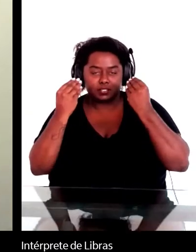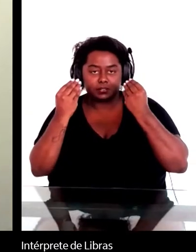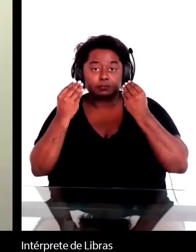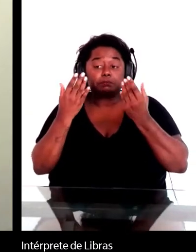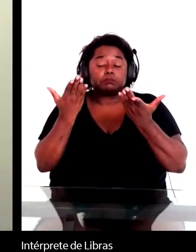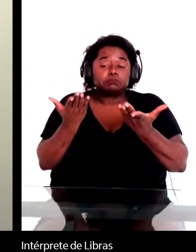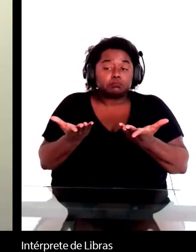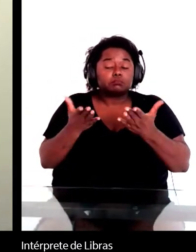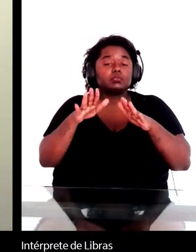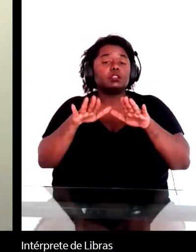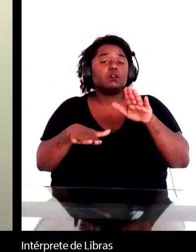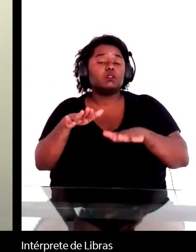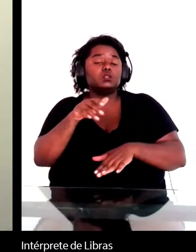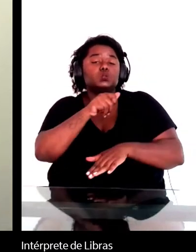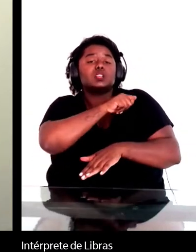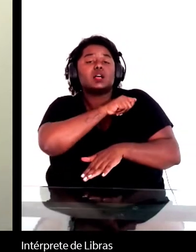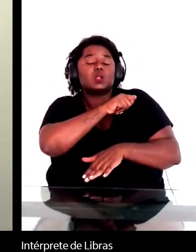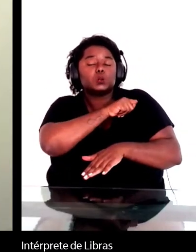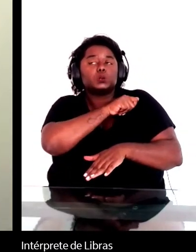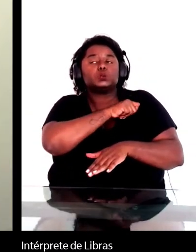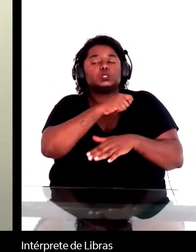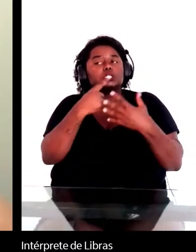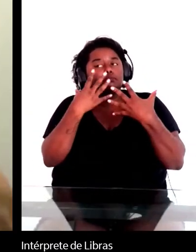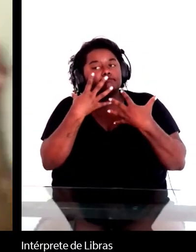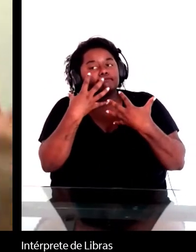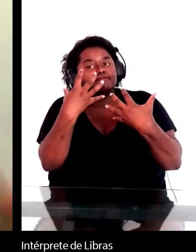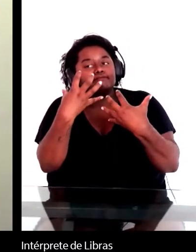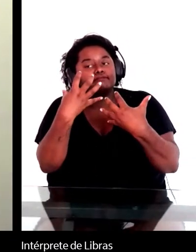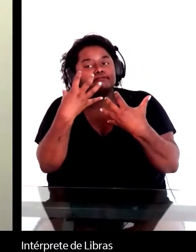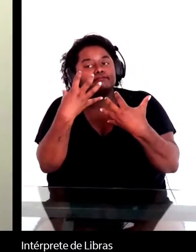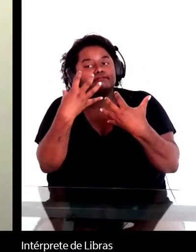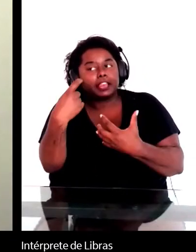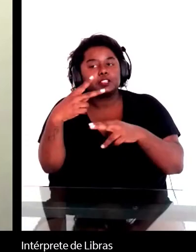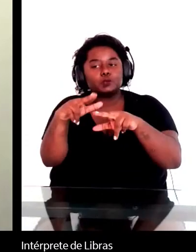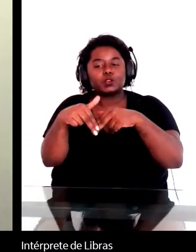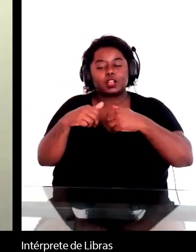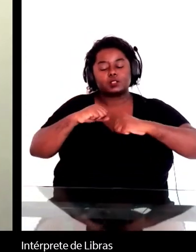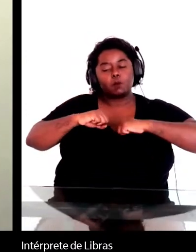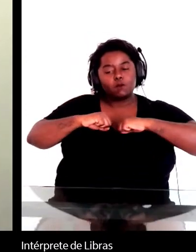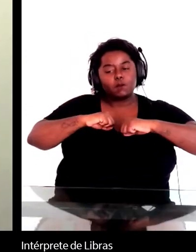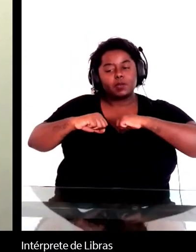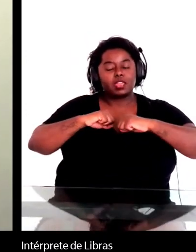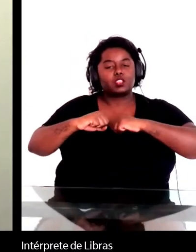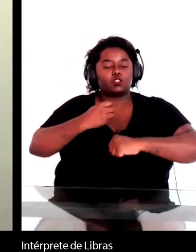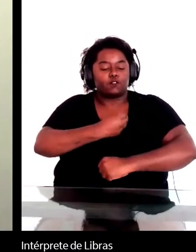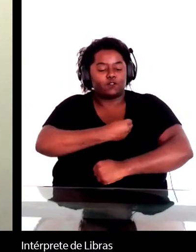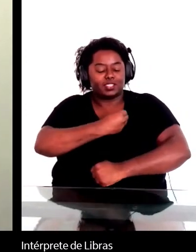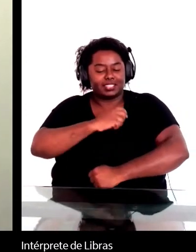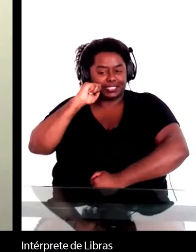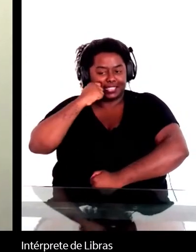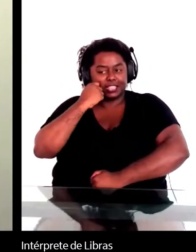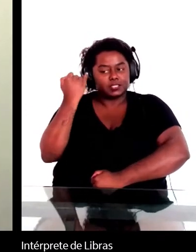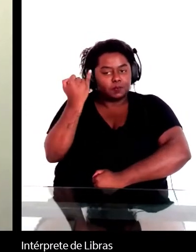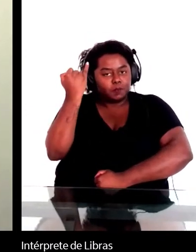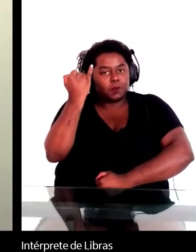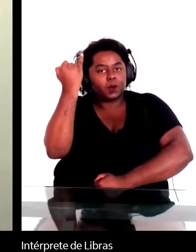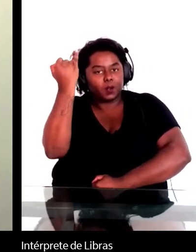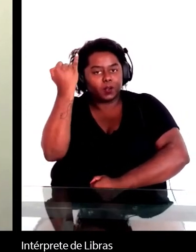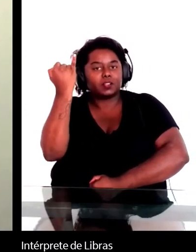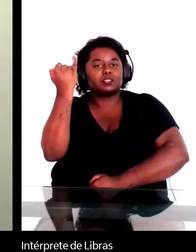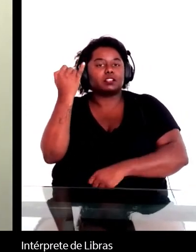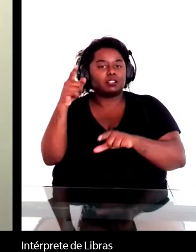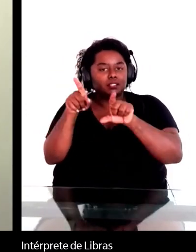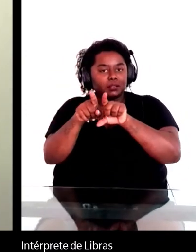recente pelo movimento Black Lives Matter e pelo